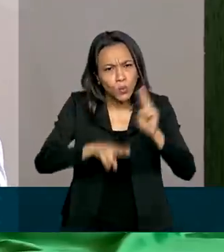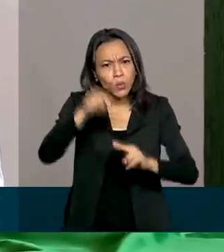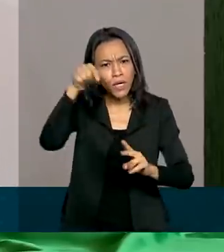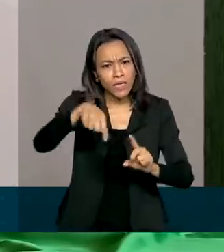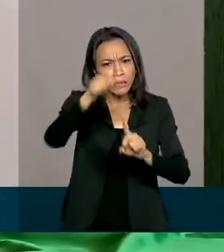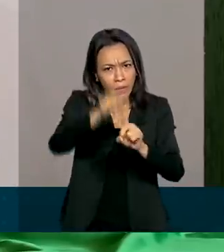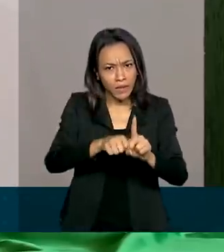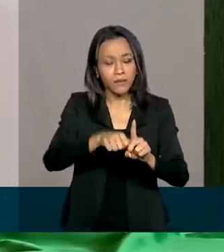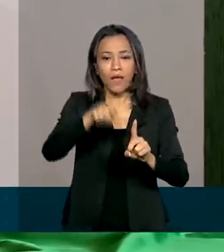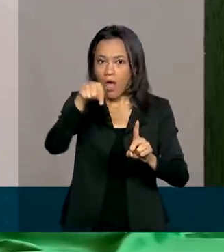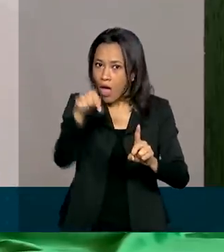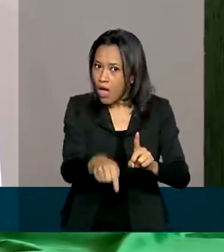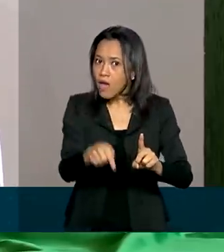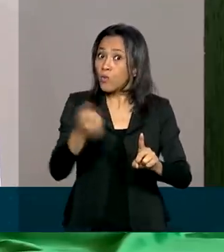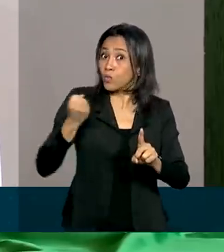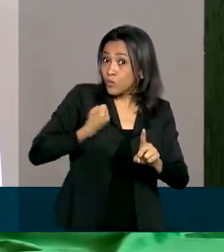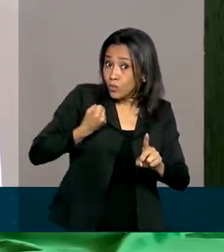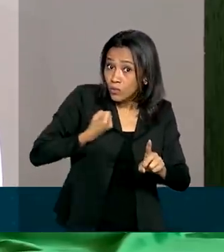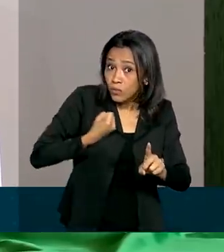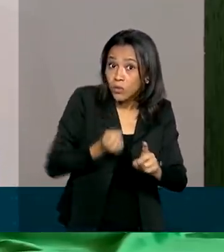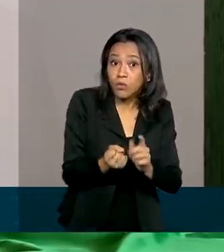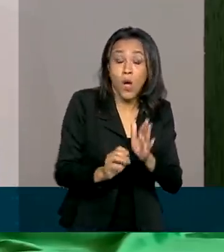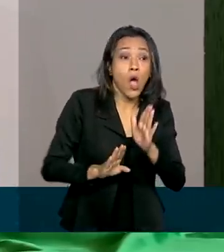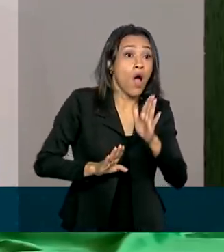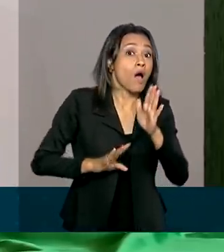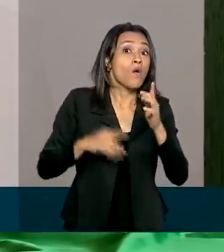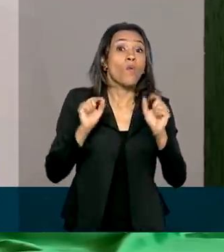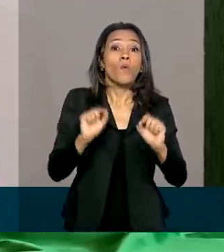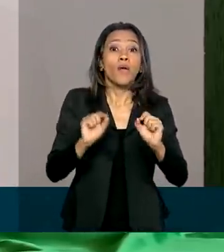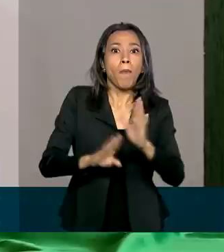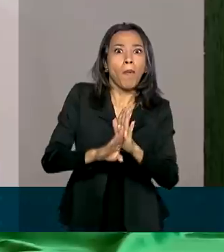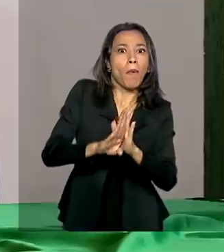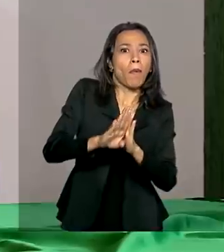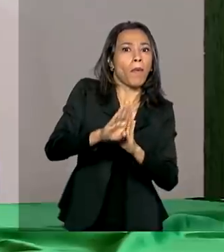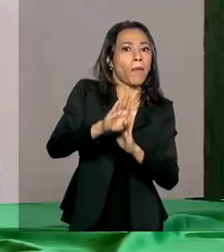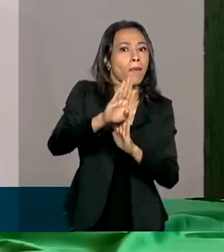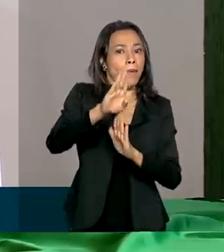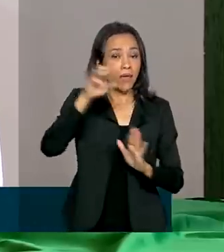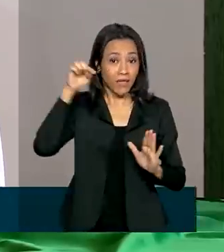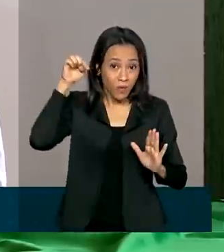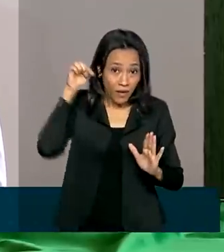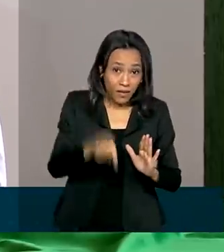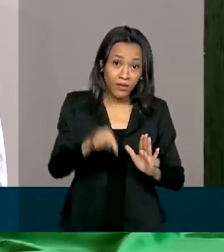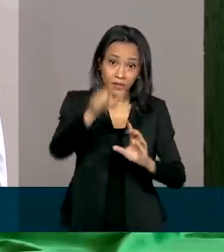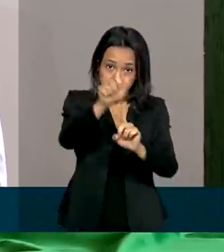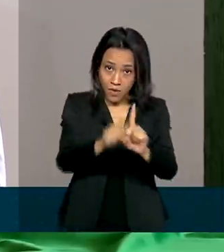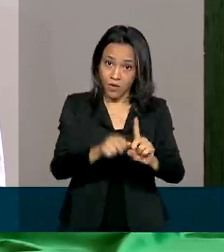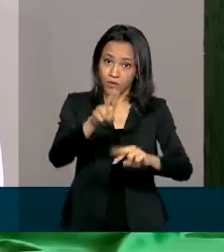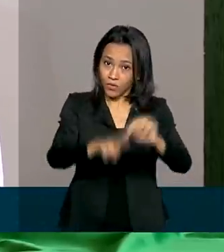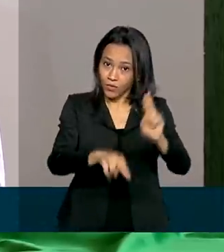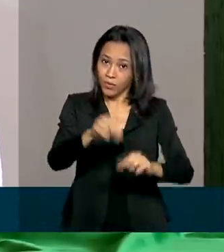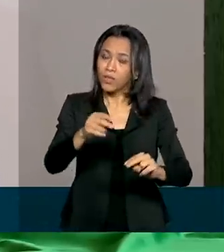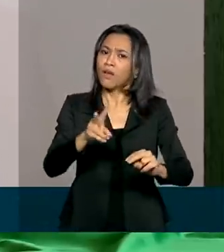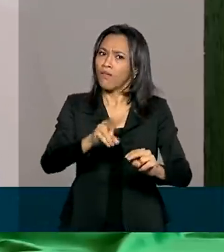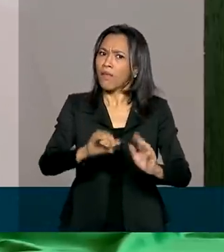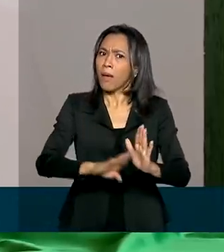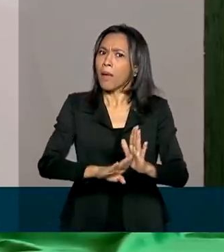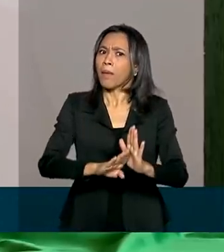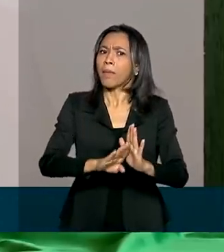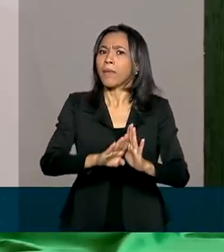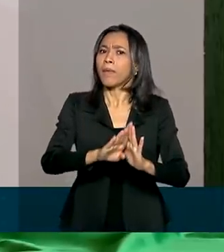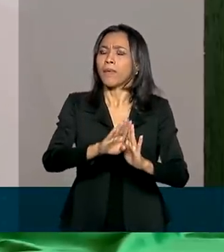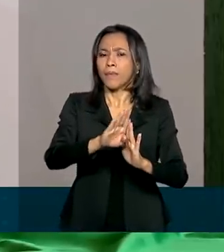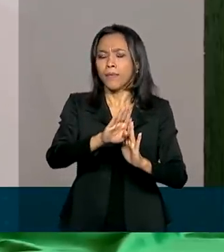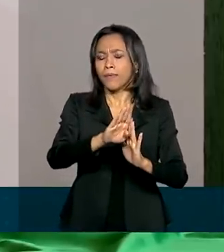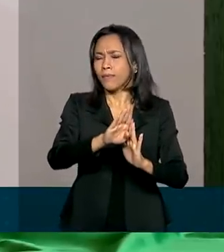efetivamente os números são absolutamente elevados e a partir daí vai num crescente até o final